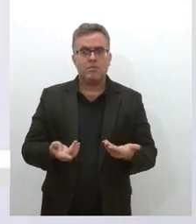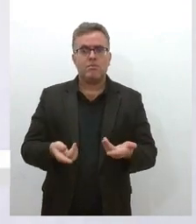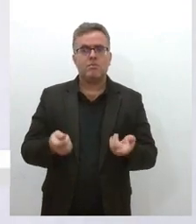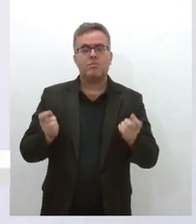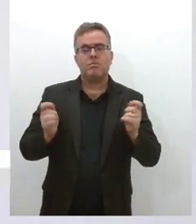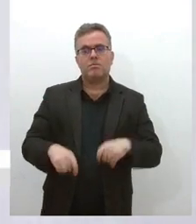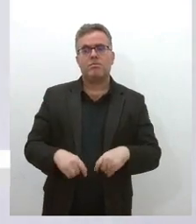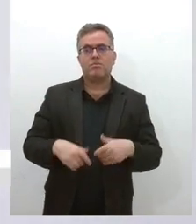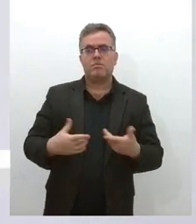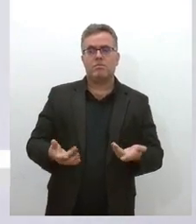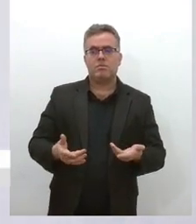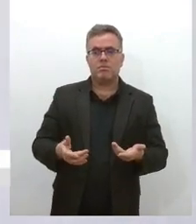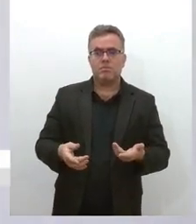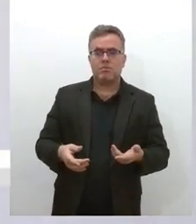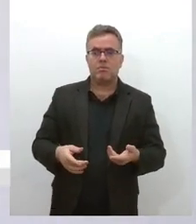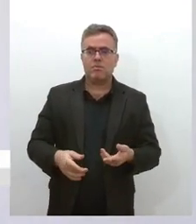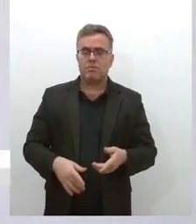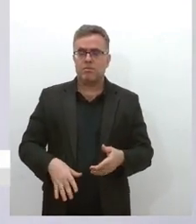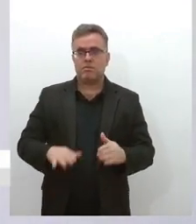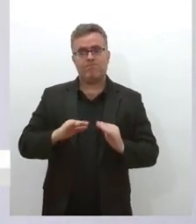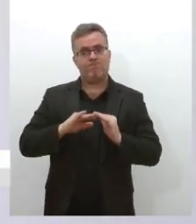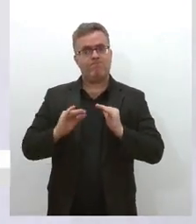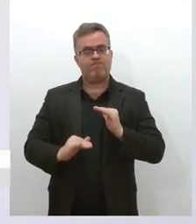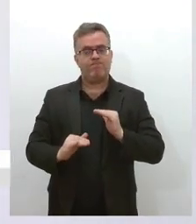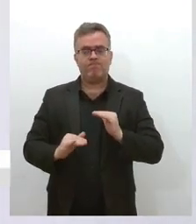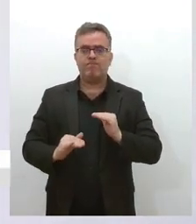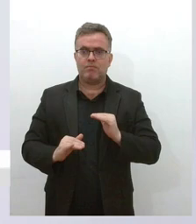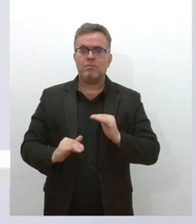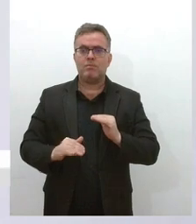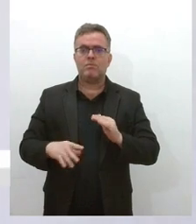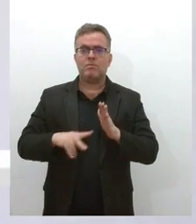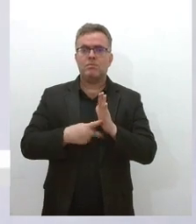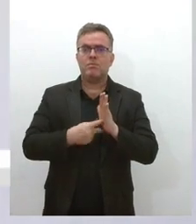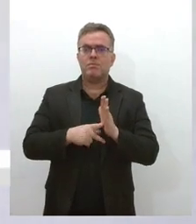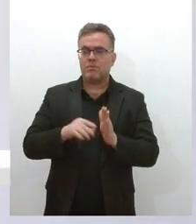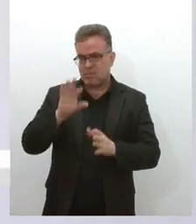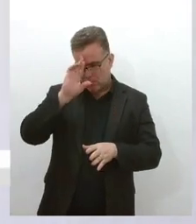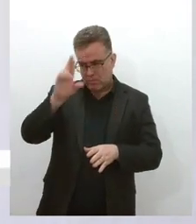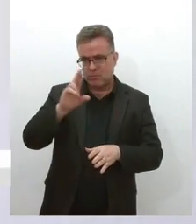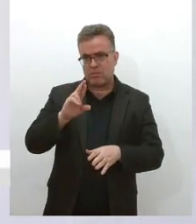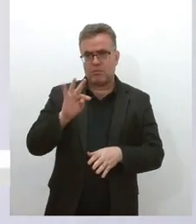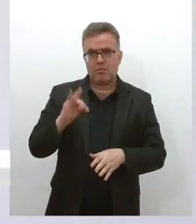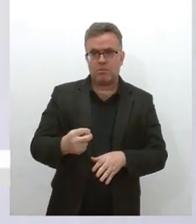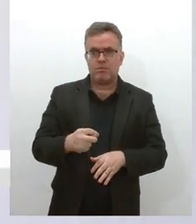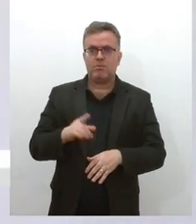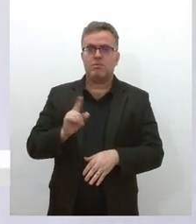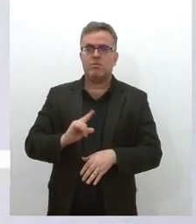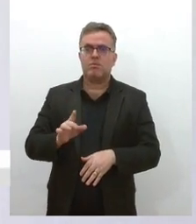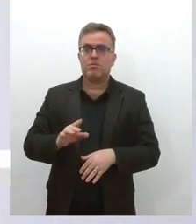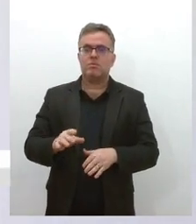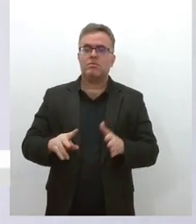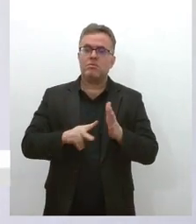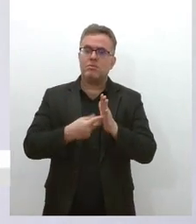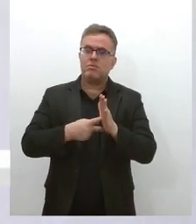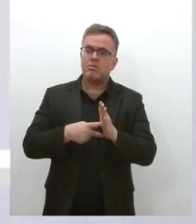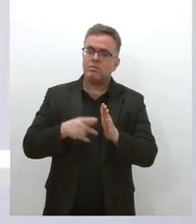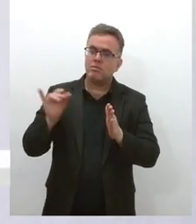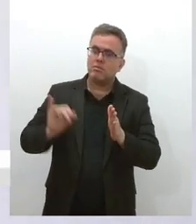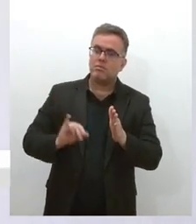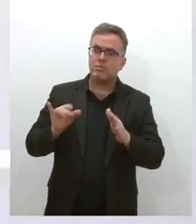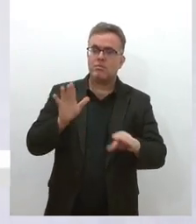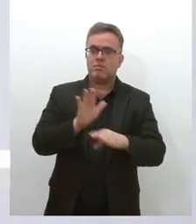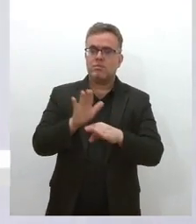dominada, né, então, a gente não é, o sindicato, ele não é o dono da caneta, mas ele é um ente importante para